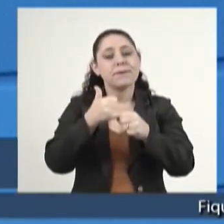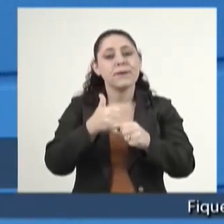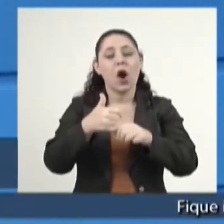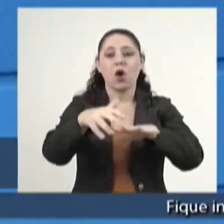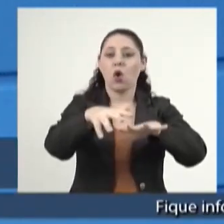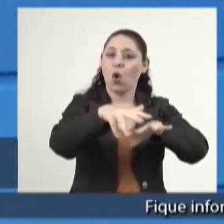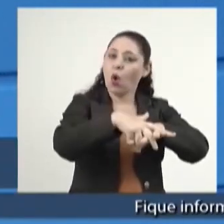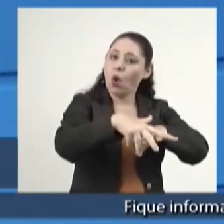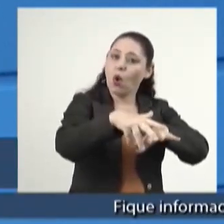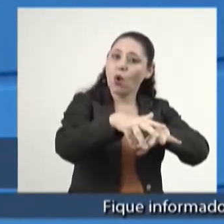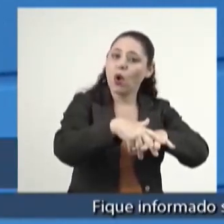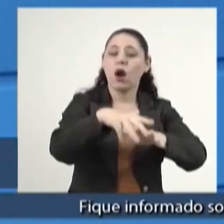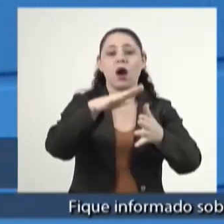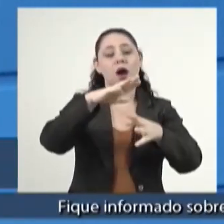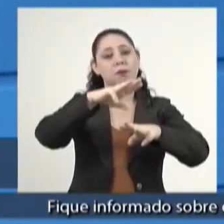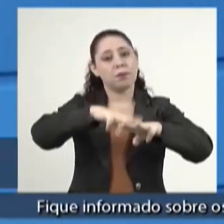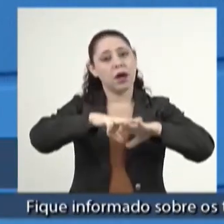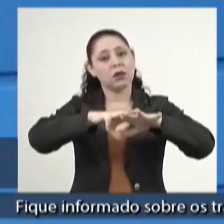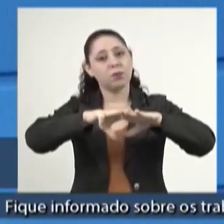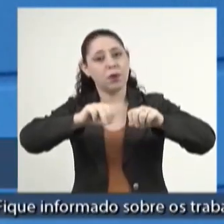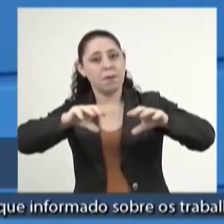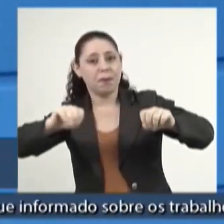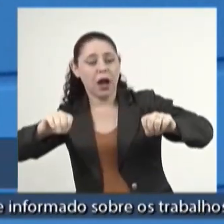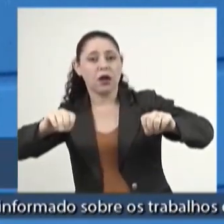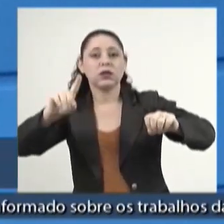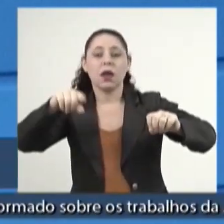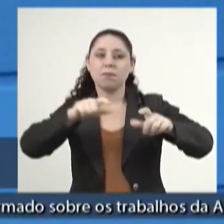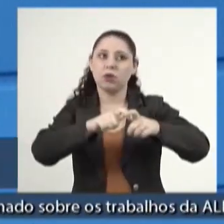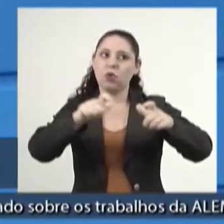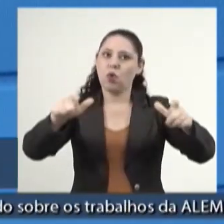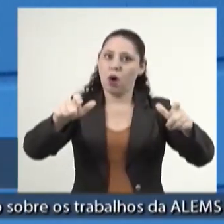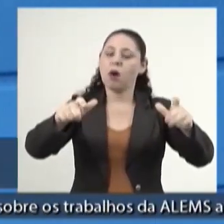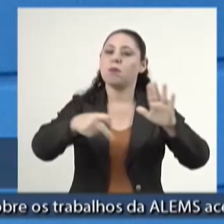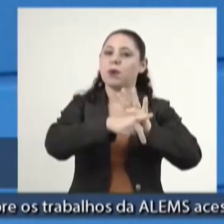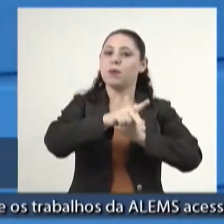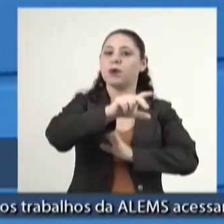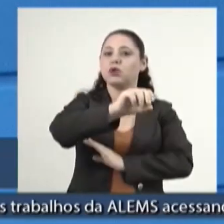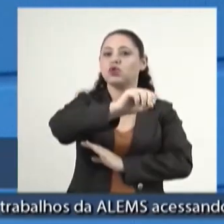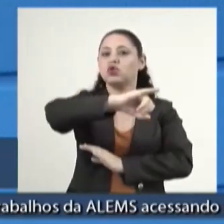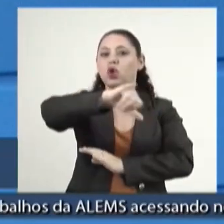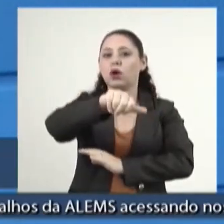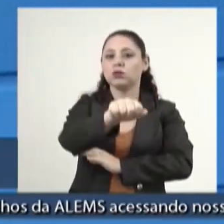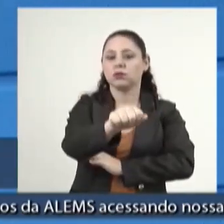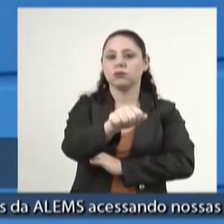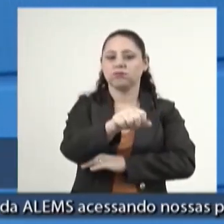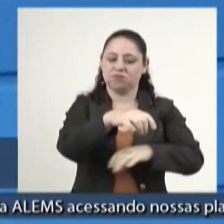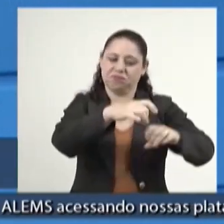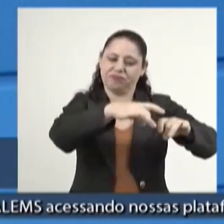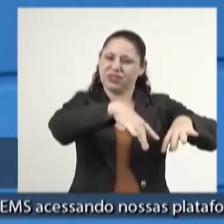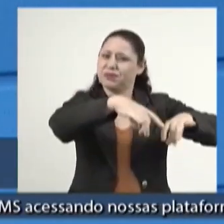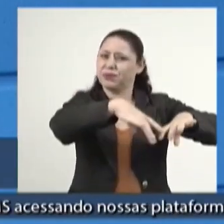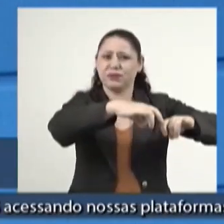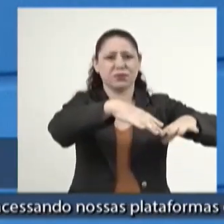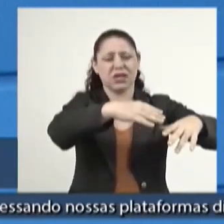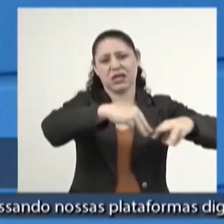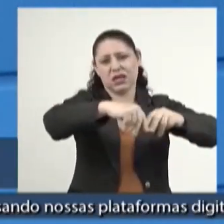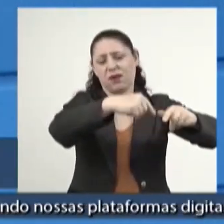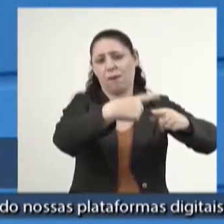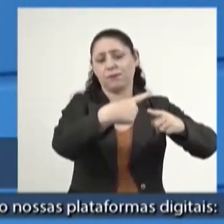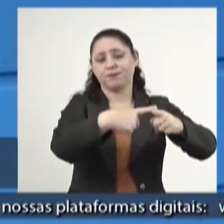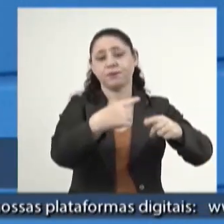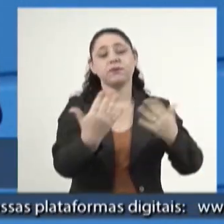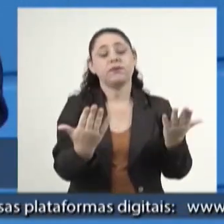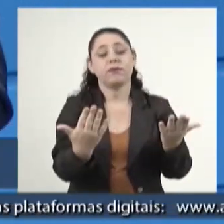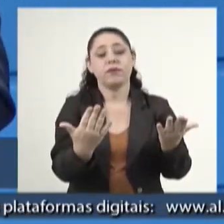região de Cidrolândia, Maracajú, que é o maior produtor de soja do Mato Grosso do Sul, entregando arrendamento. Porque